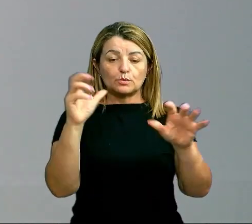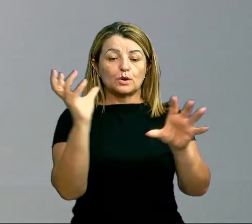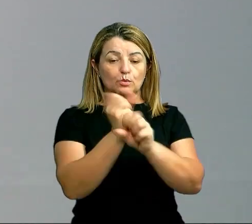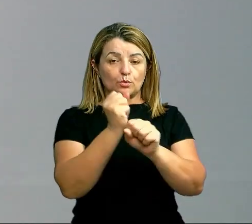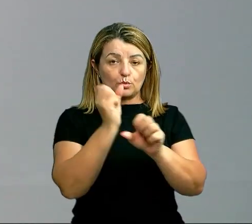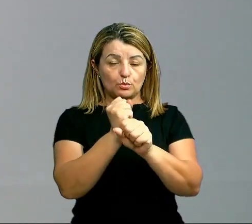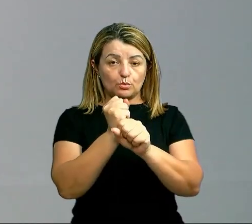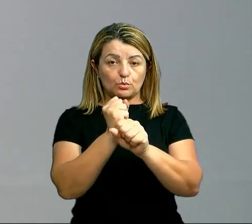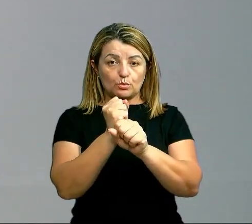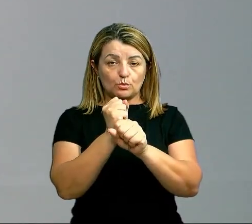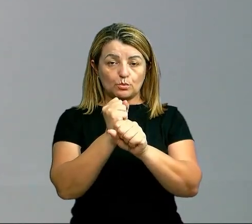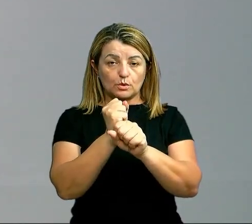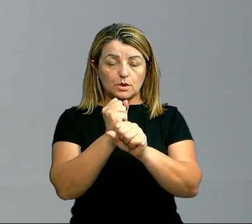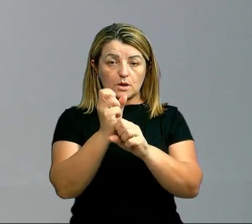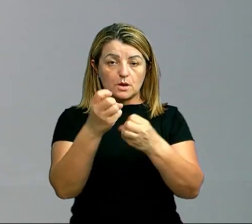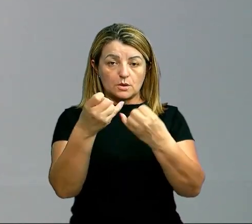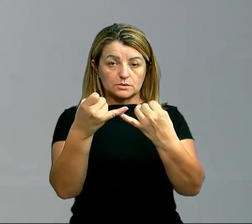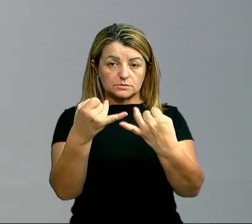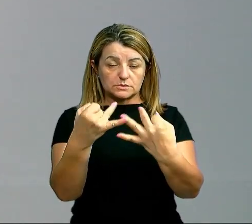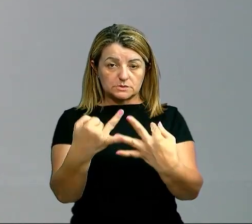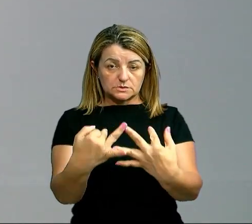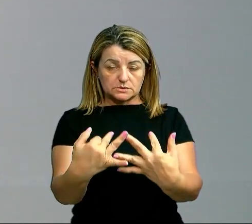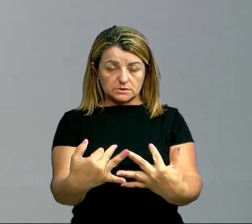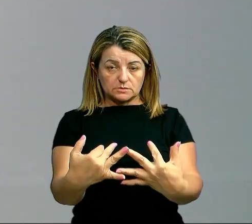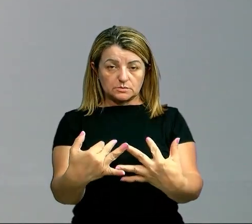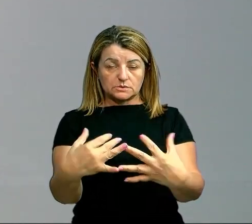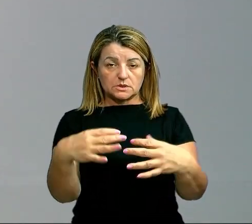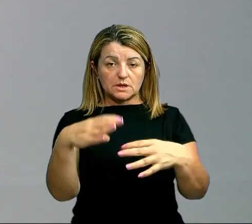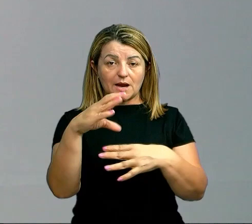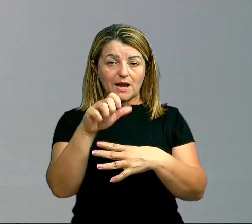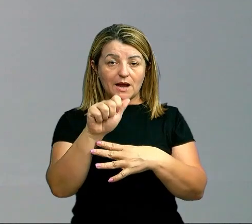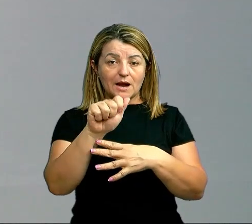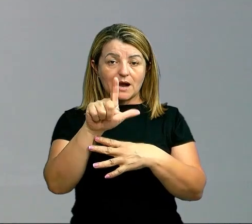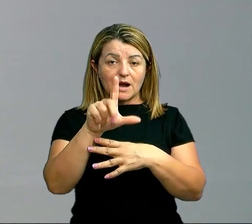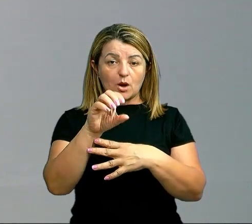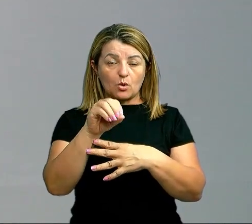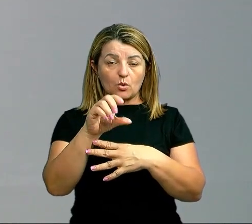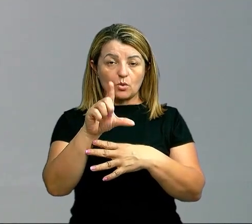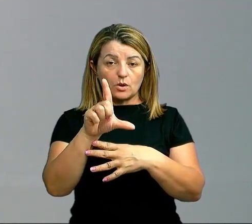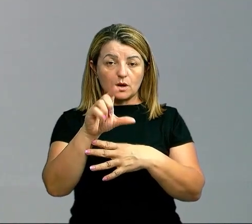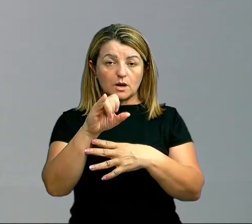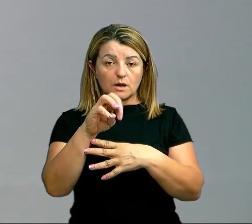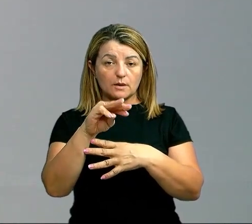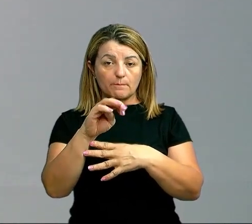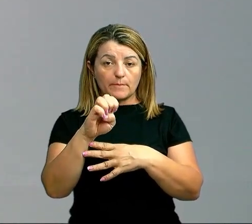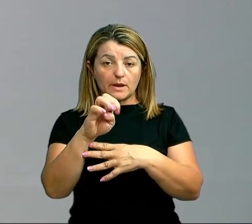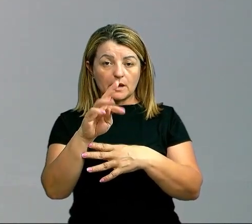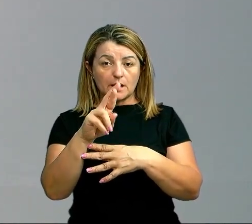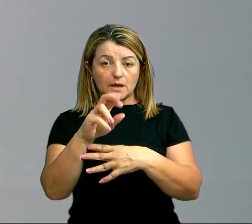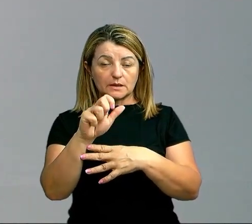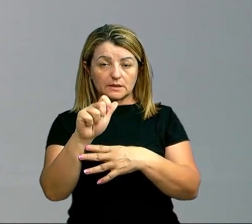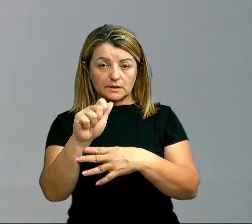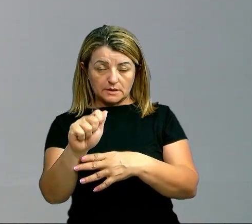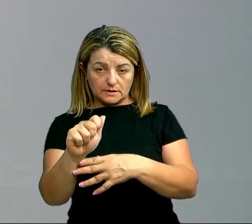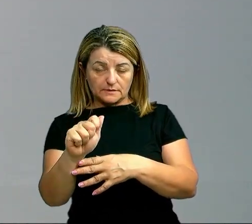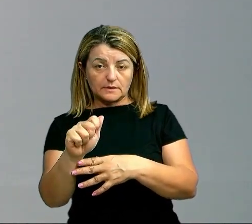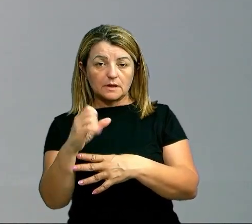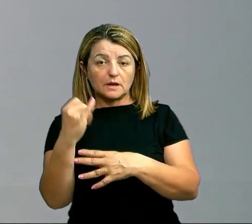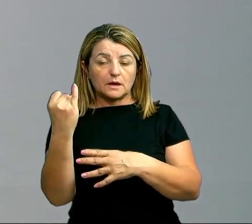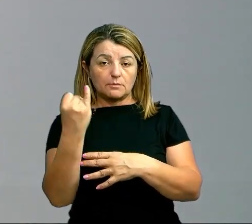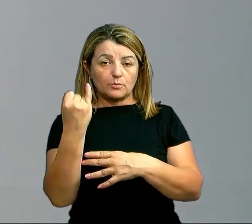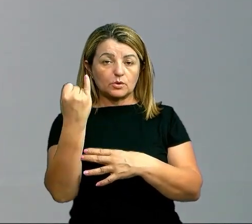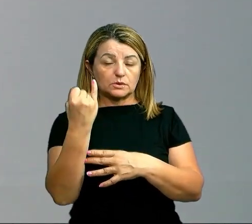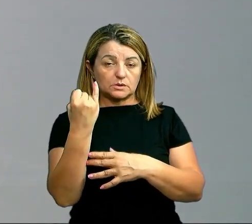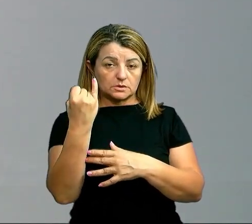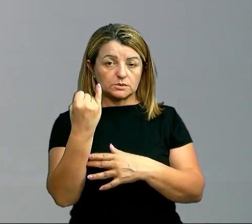então quando falamos em calorimetria sempre observe que esses detalhes são muito importantes nesse momento final para o